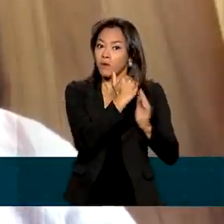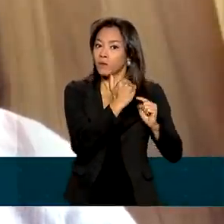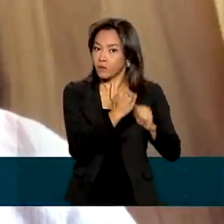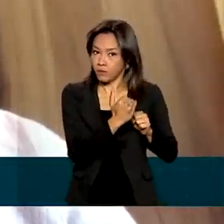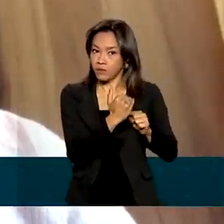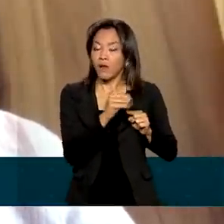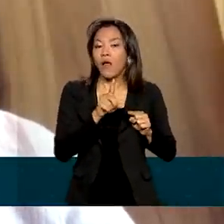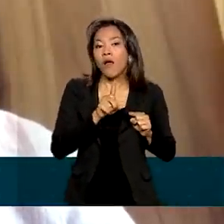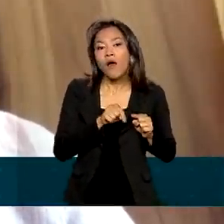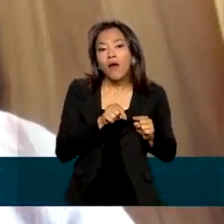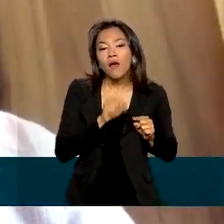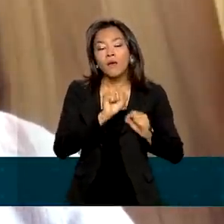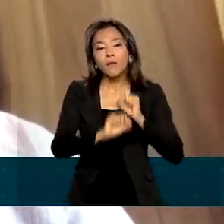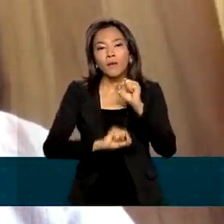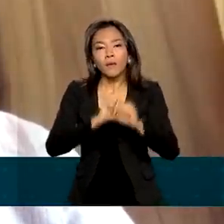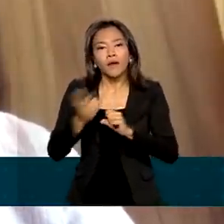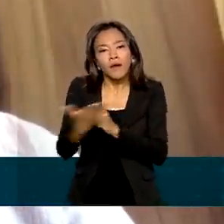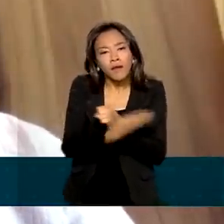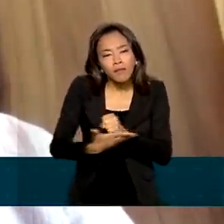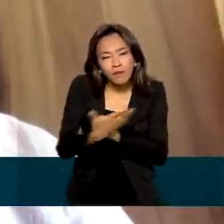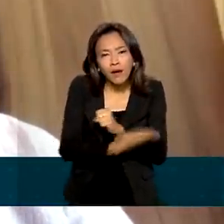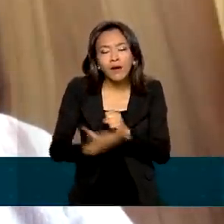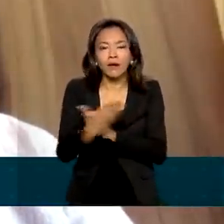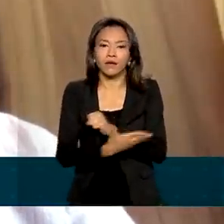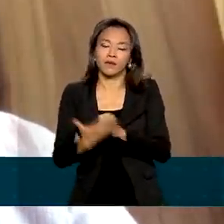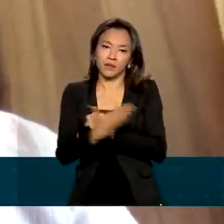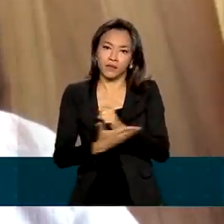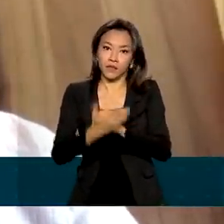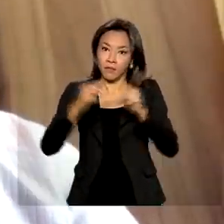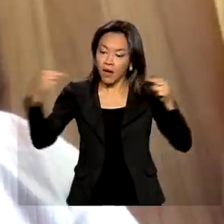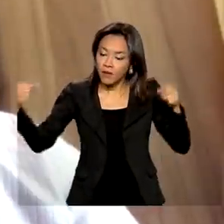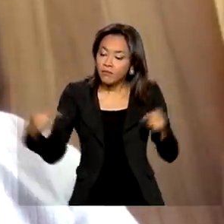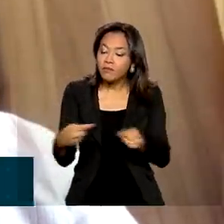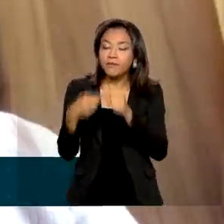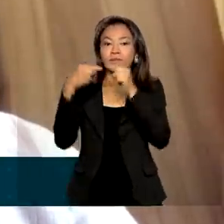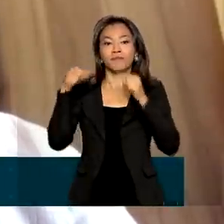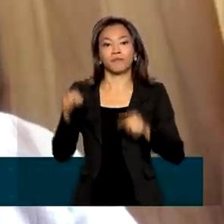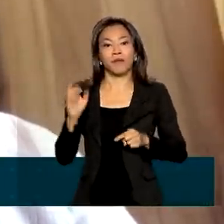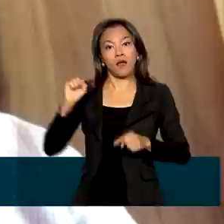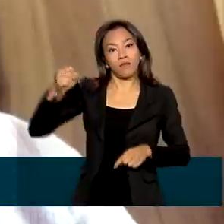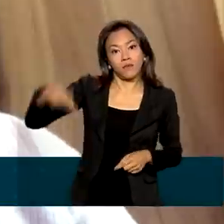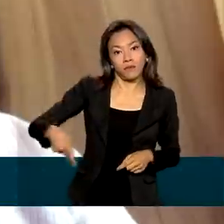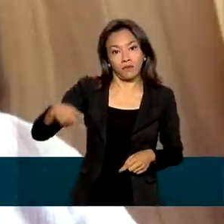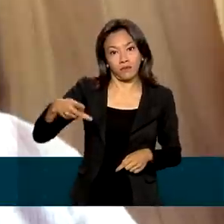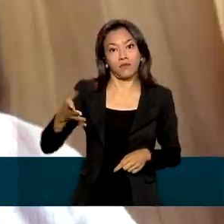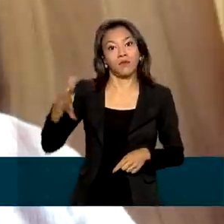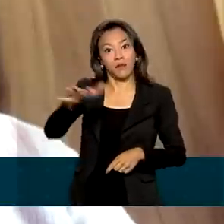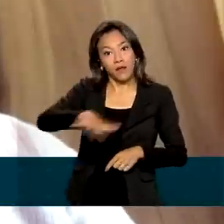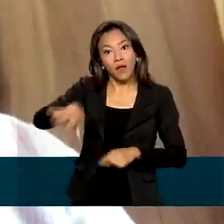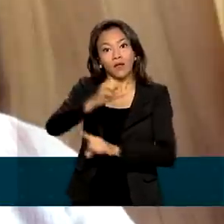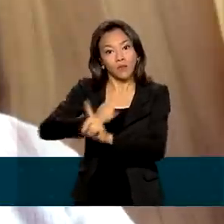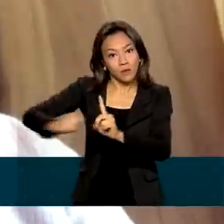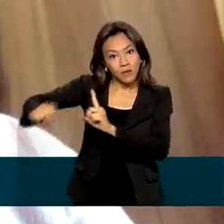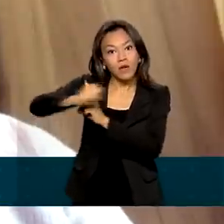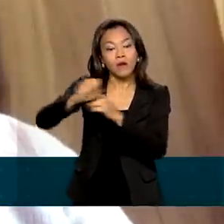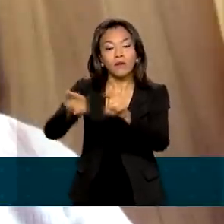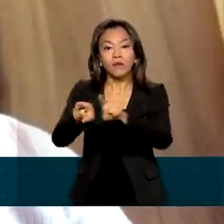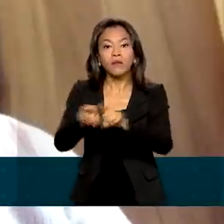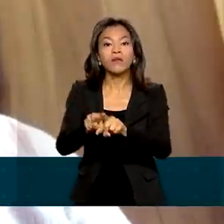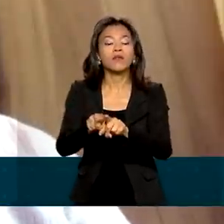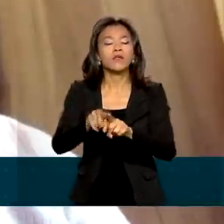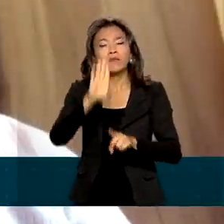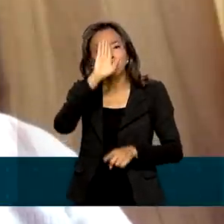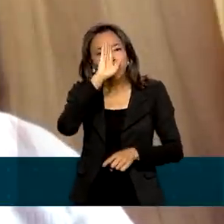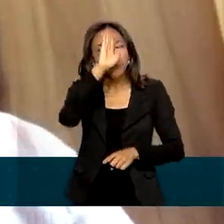para os benefícios da Previdência Social, bem como para outras categorias, principalmente aquelas